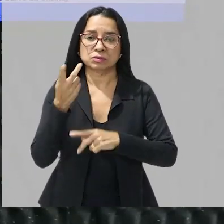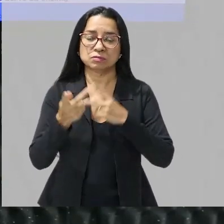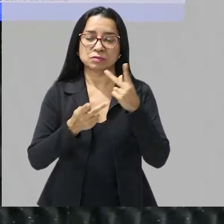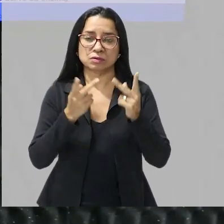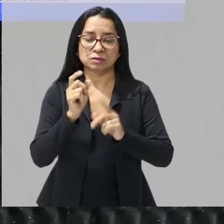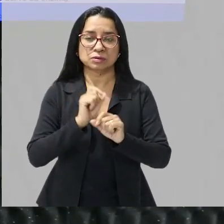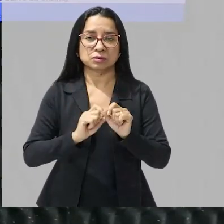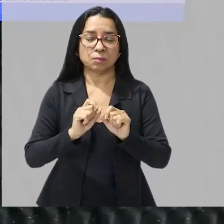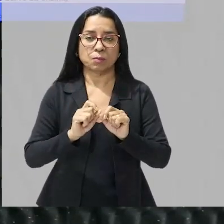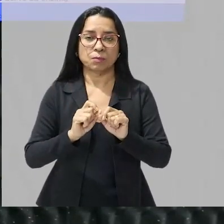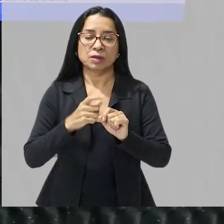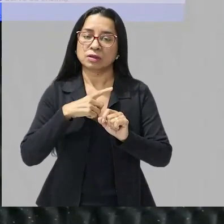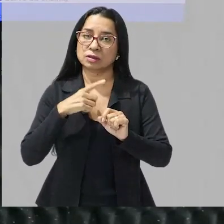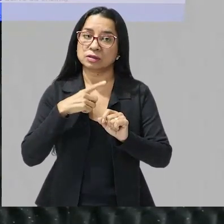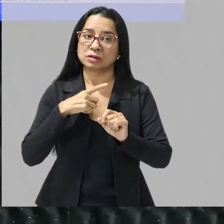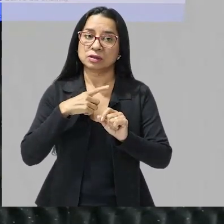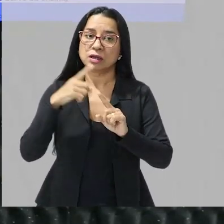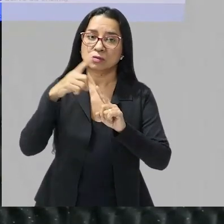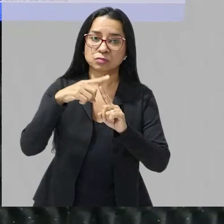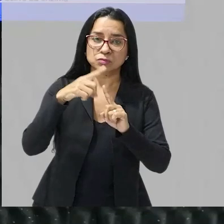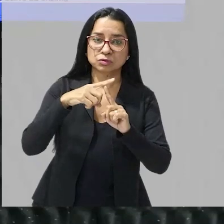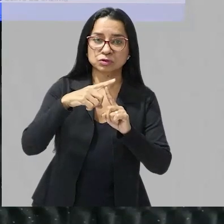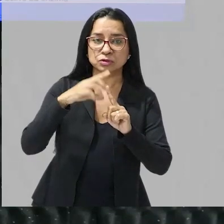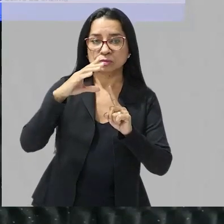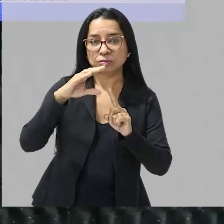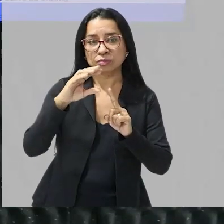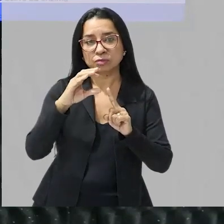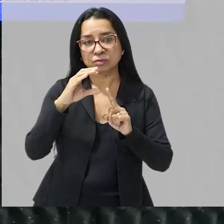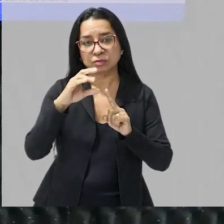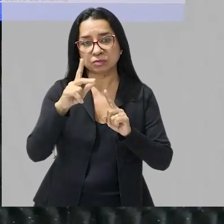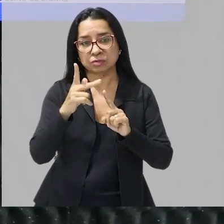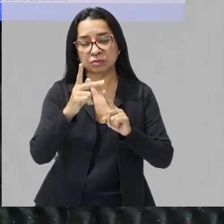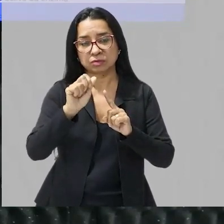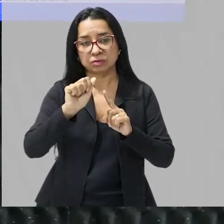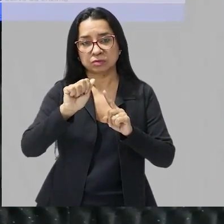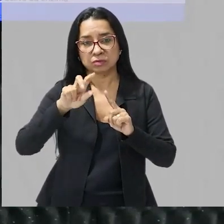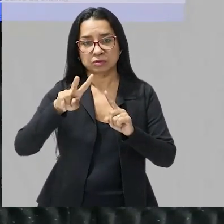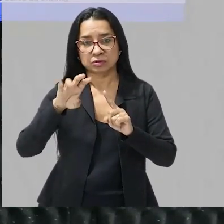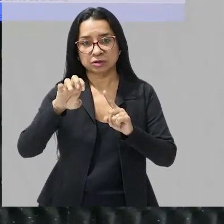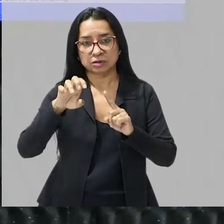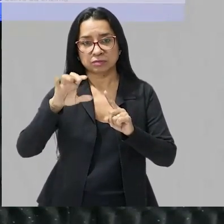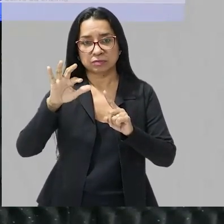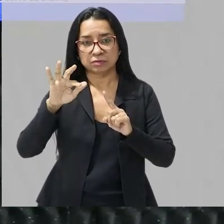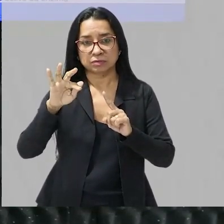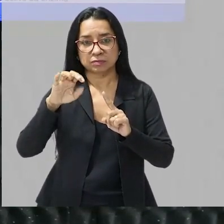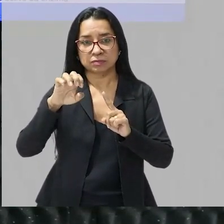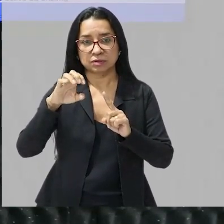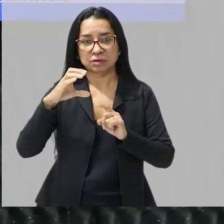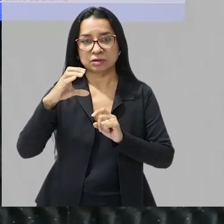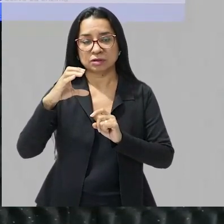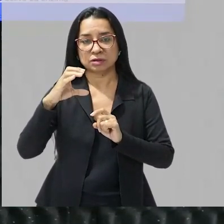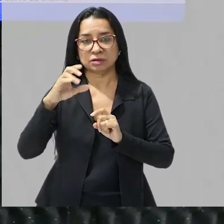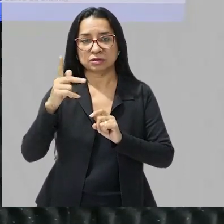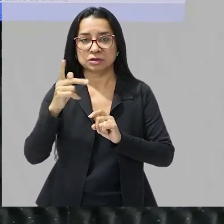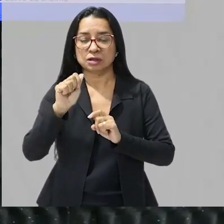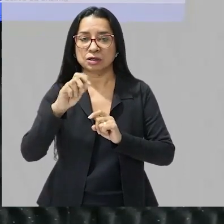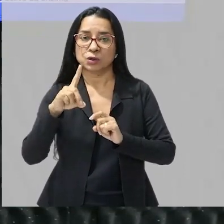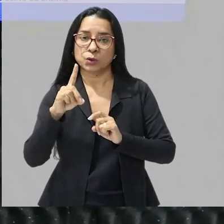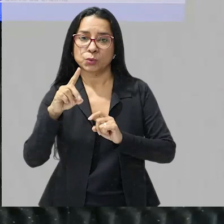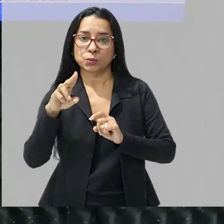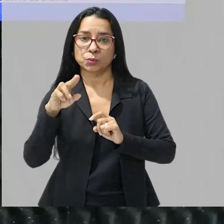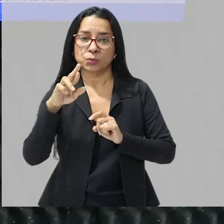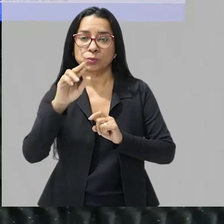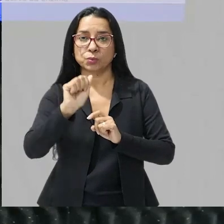existe o modelo chave fechadura tá? a gente diz que as enzimas elas atuam sobre os